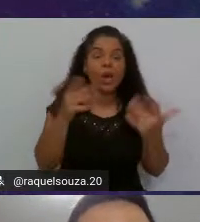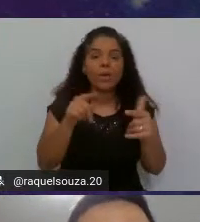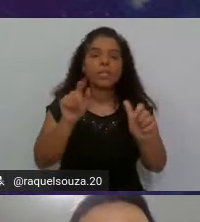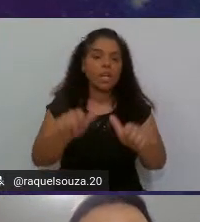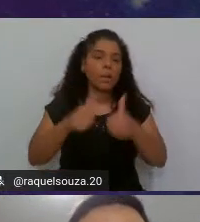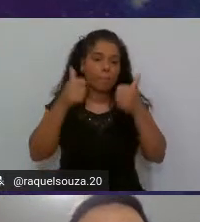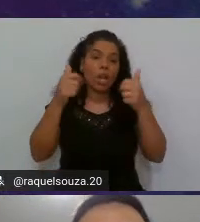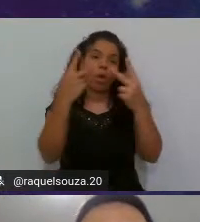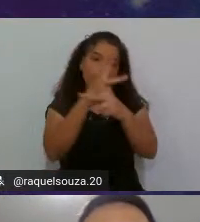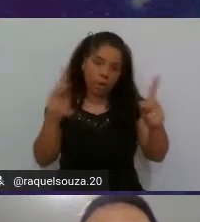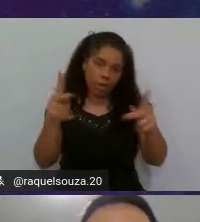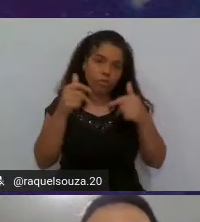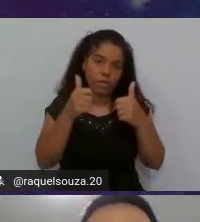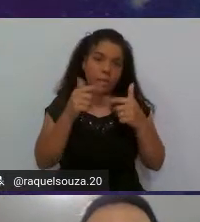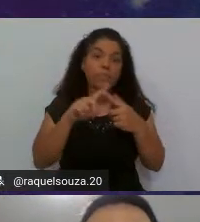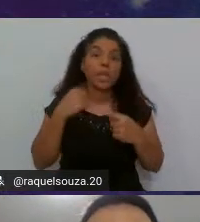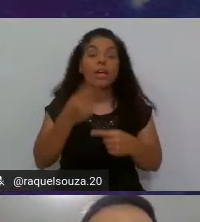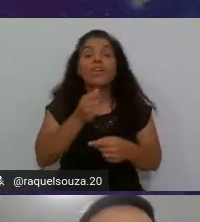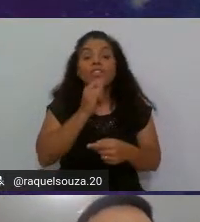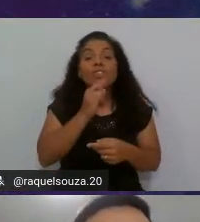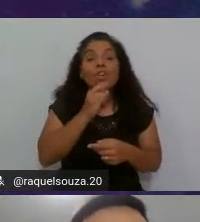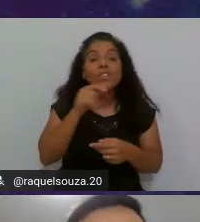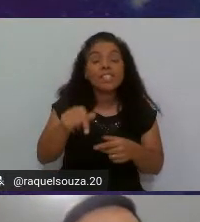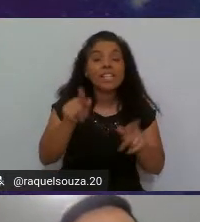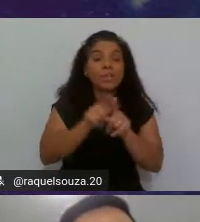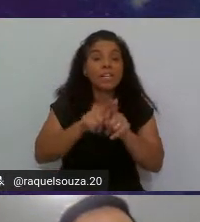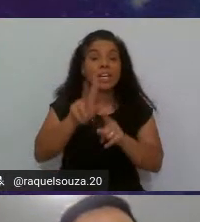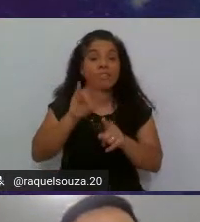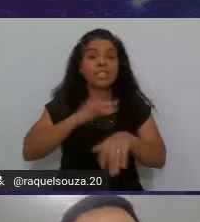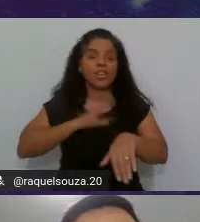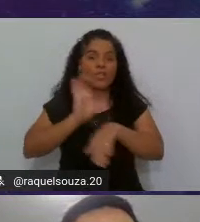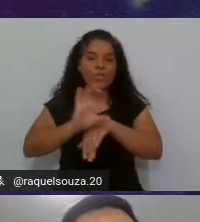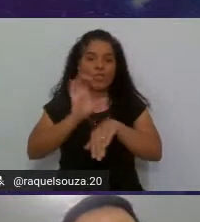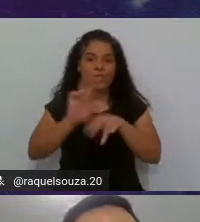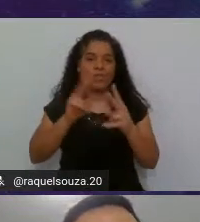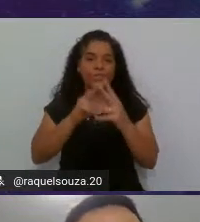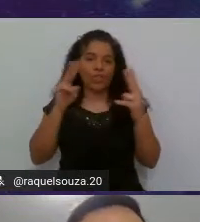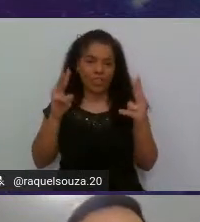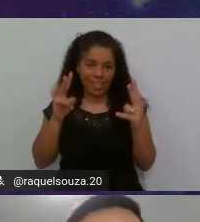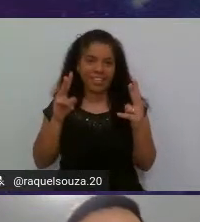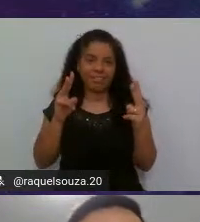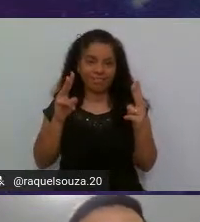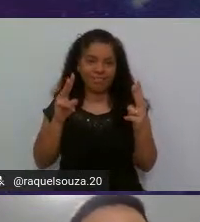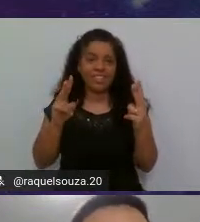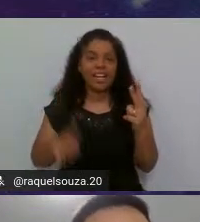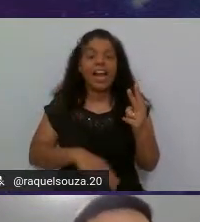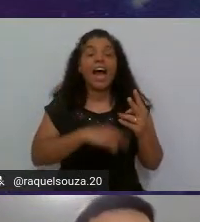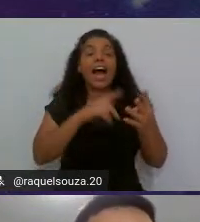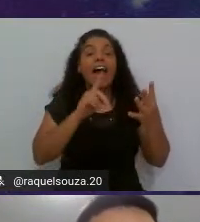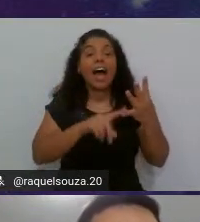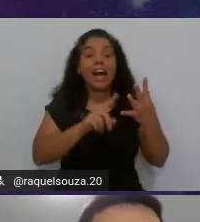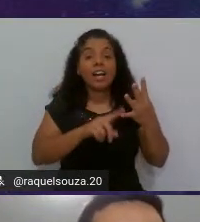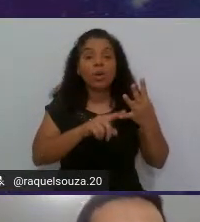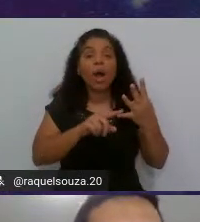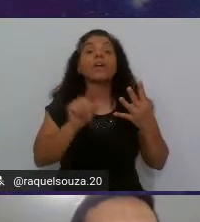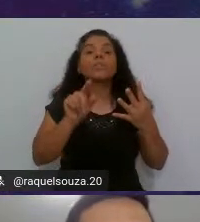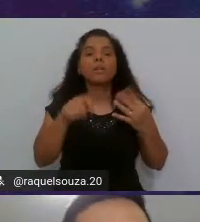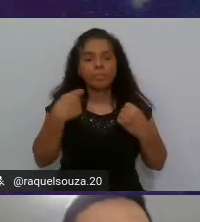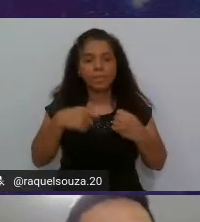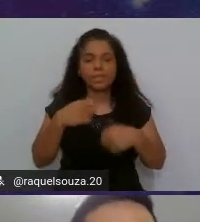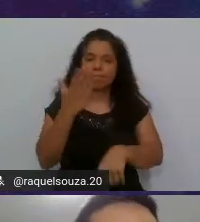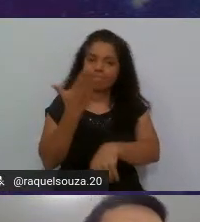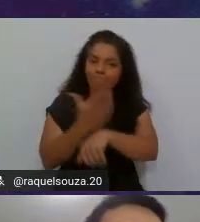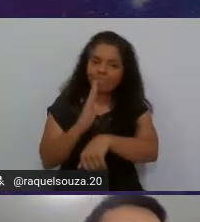você. Então, no nosso exemplo aqui, vai ser um curso online. Certo? A quarta etapa é você praticar. Praticar é muito